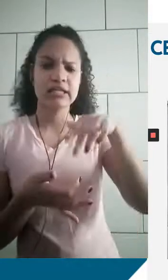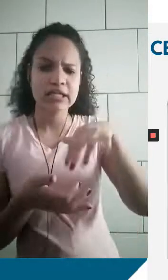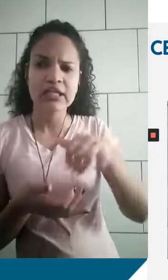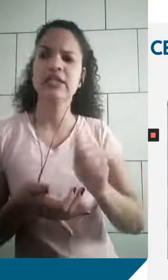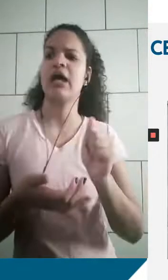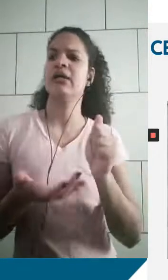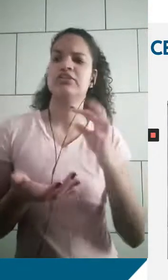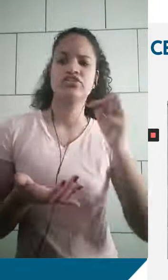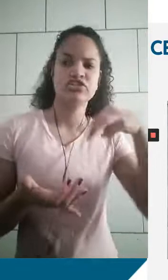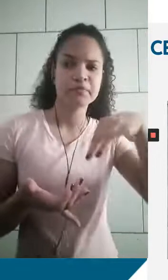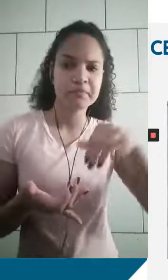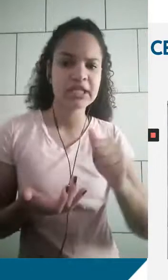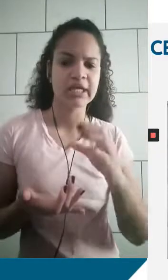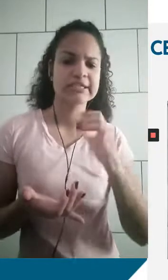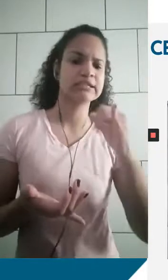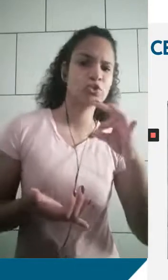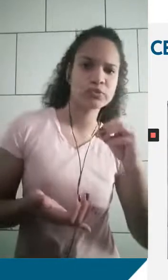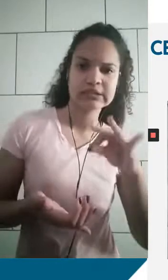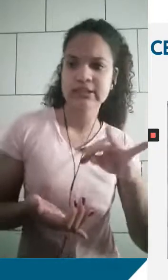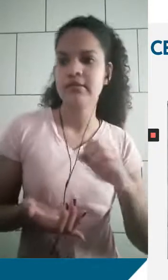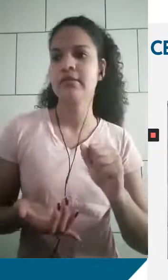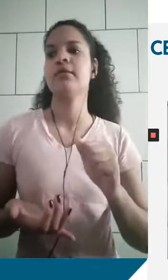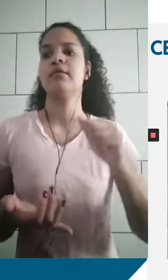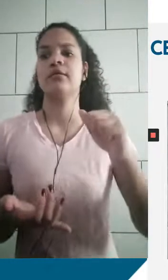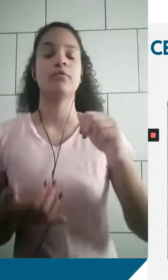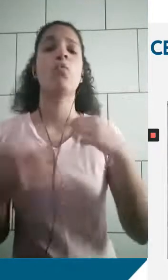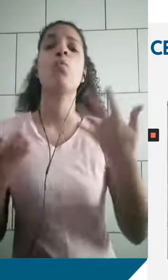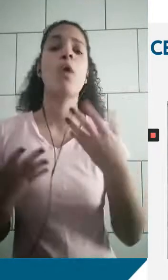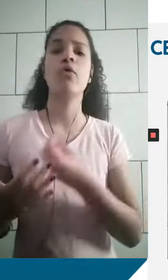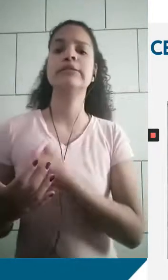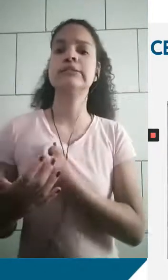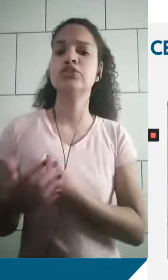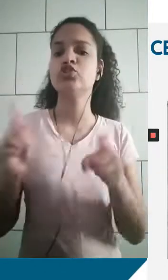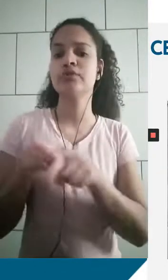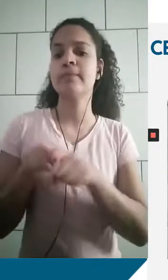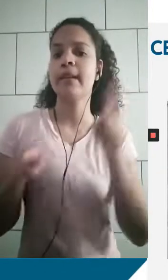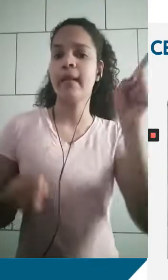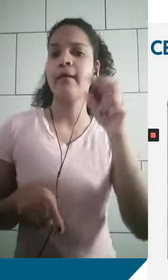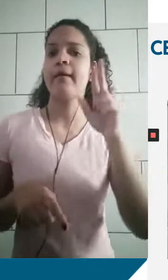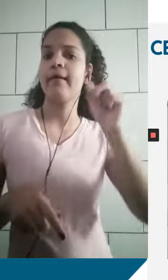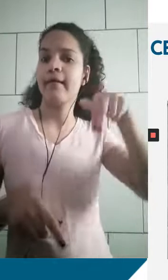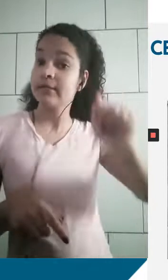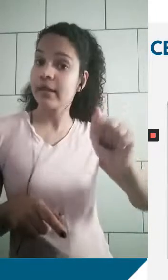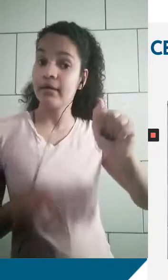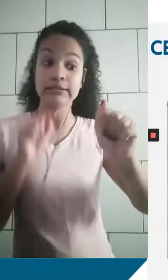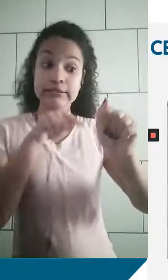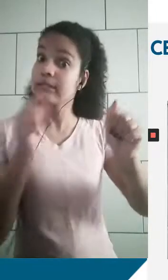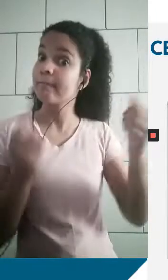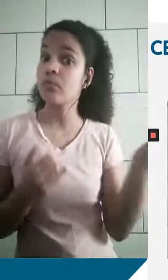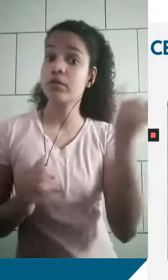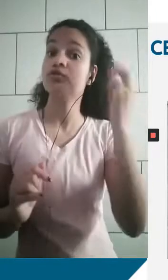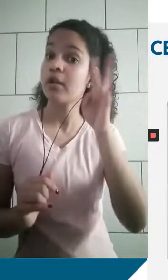timina, citosina ou guanina, estão presentes no RNA? Qual é a diferença existente? Isso é importante